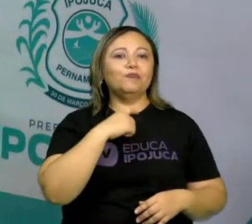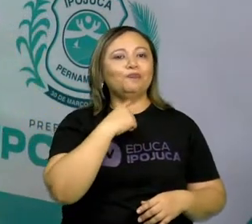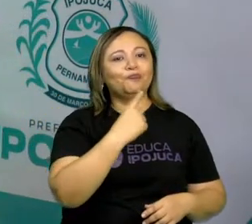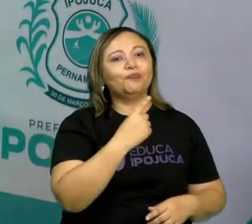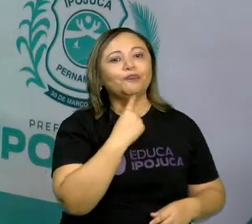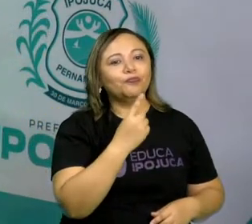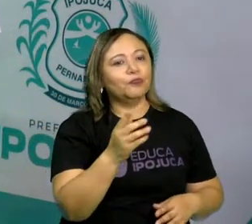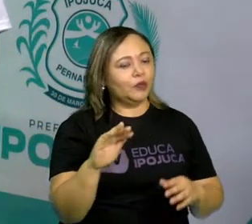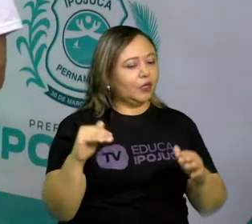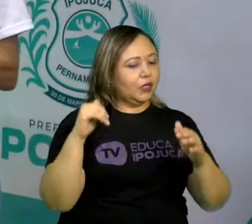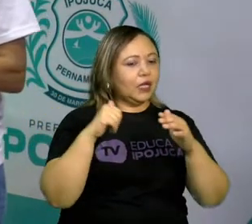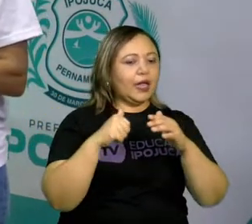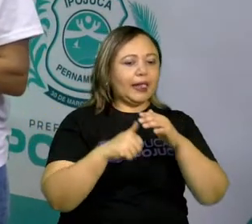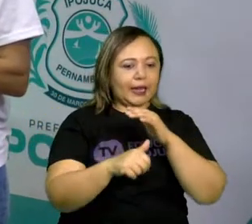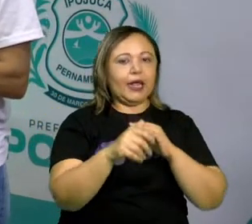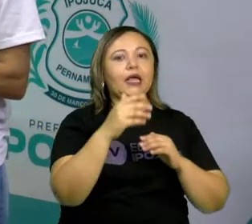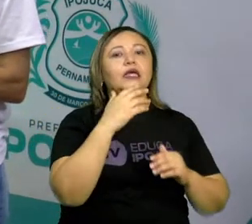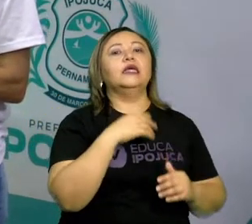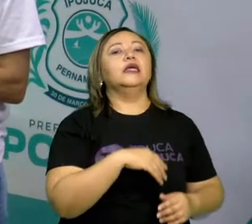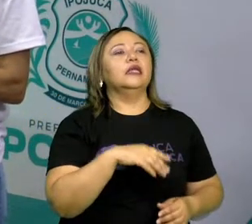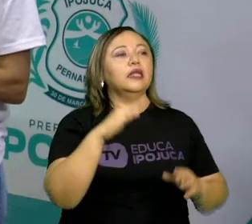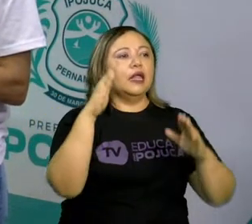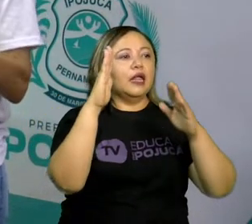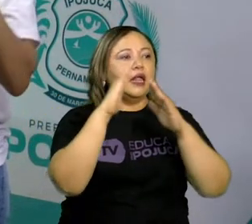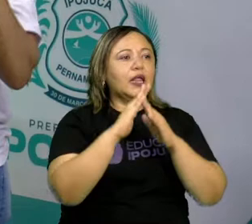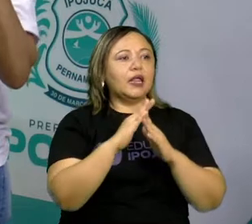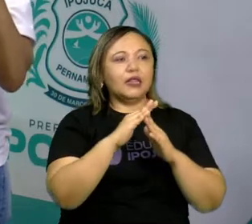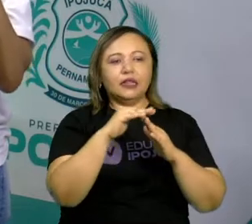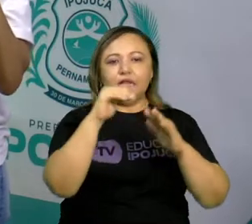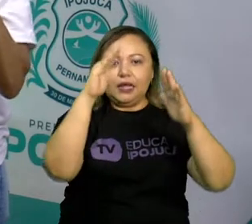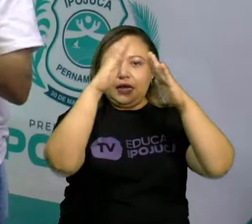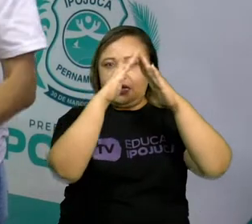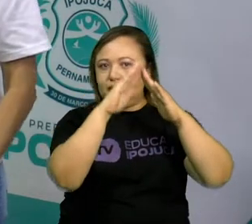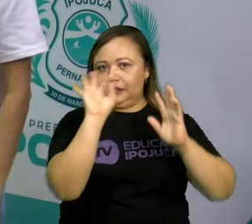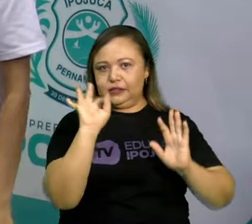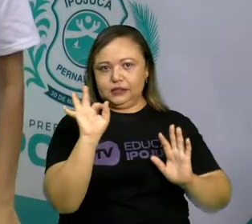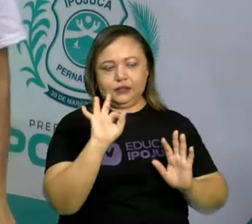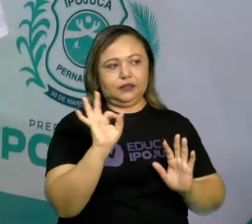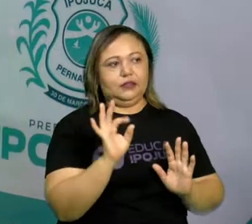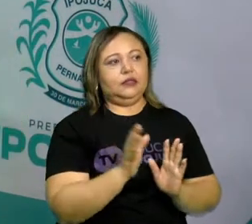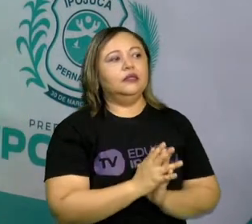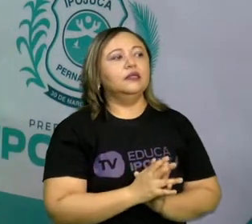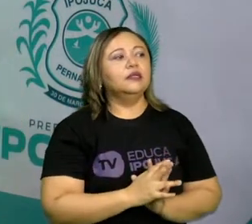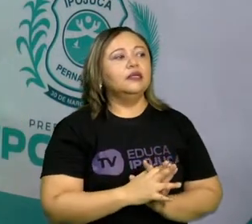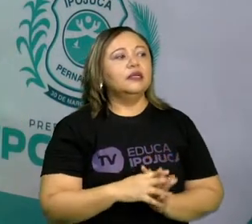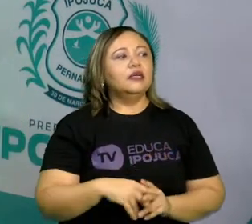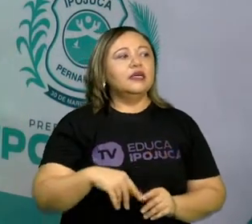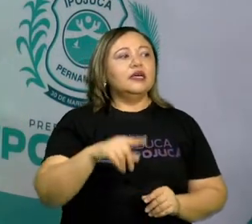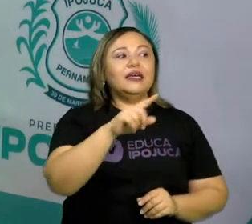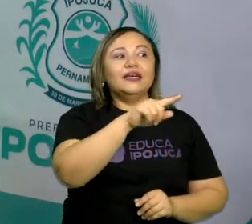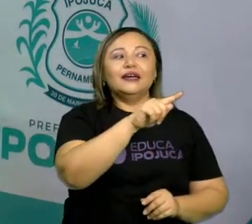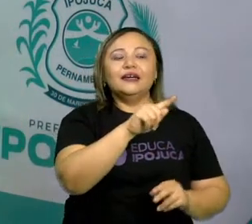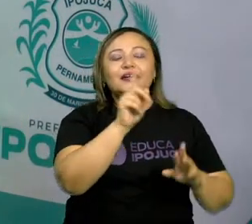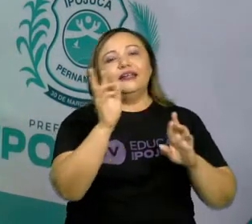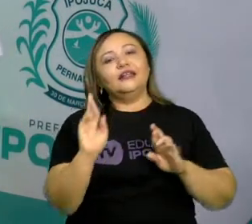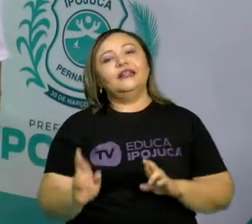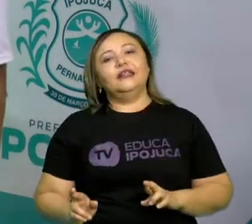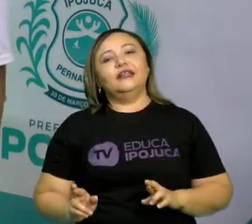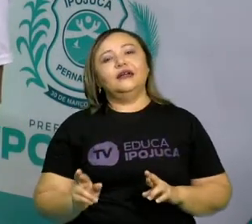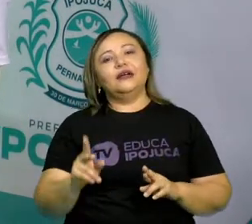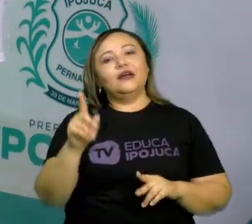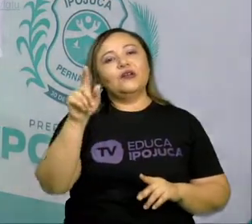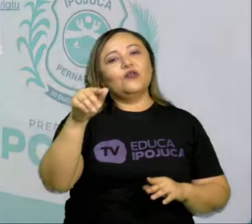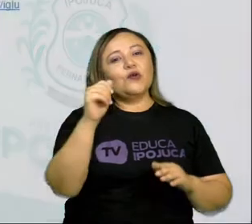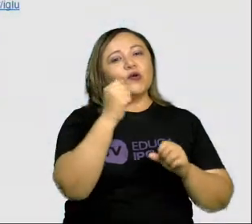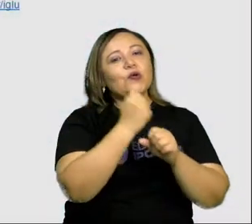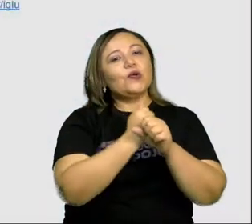as pessoas têm. Tá sentindo aí a diferença das casas? Vai pensando aí na sua casa, tá certo? Então, Igor, é